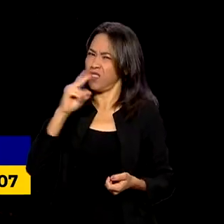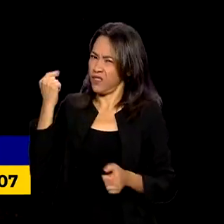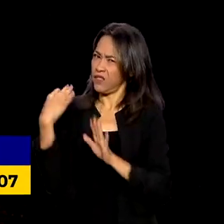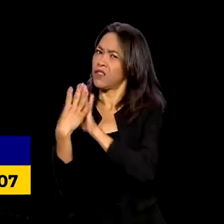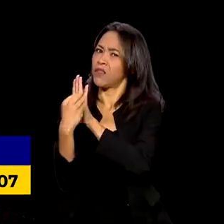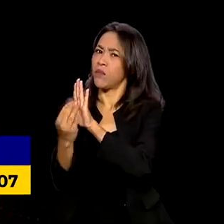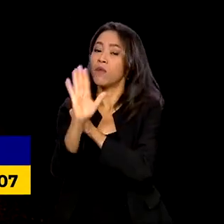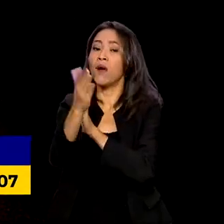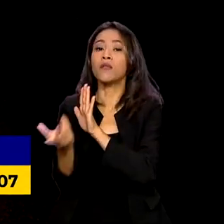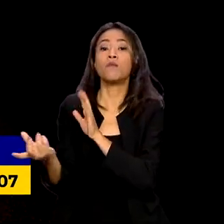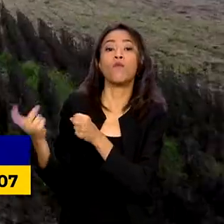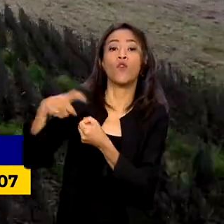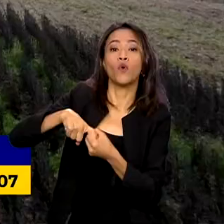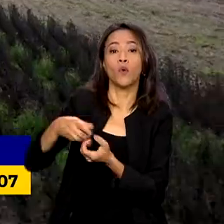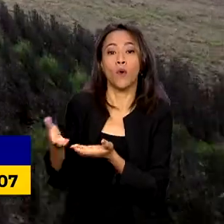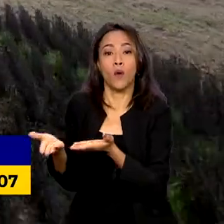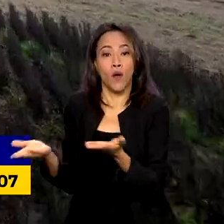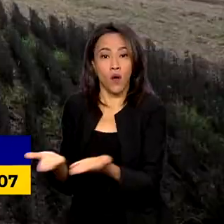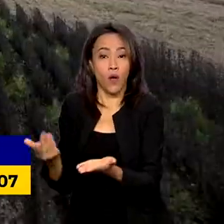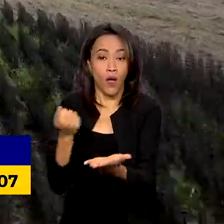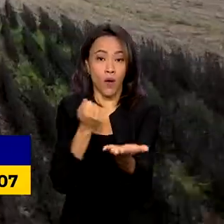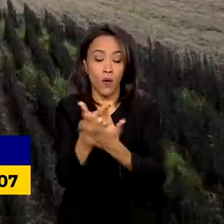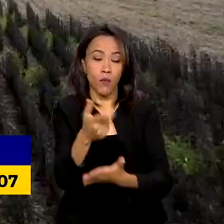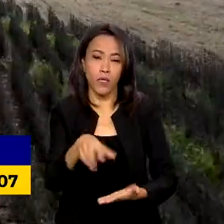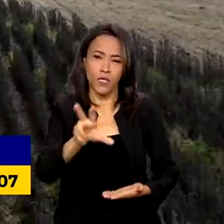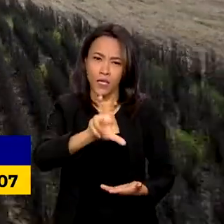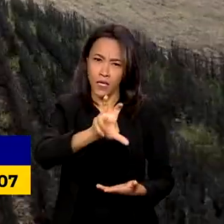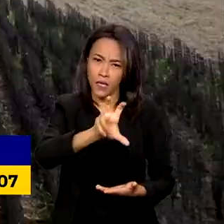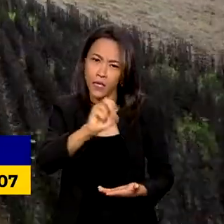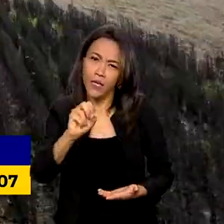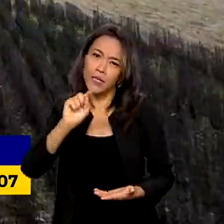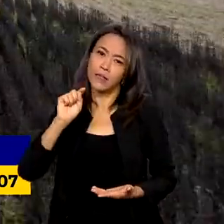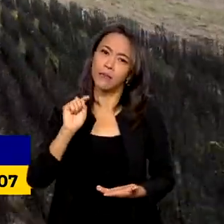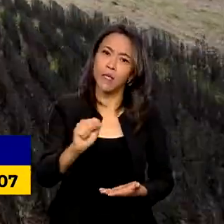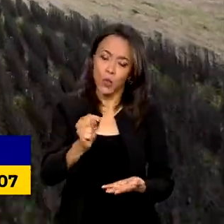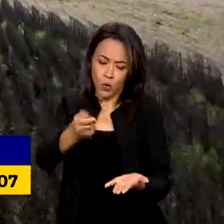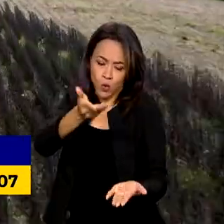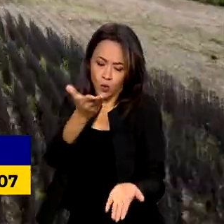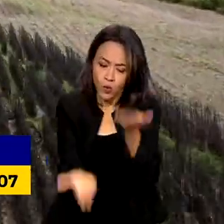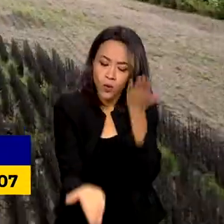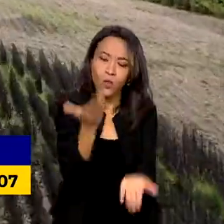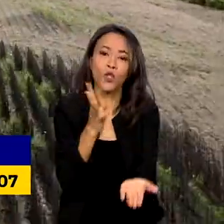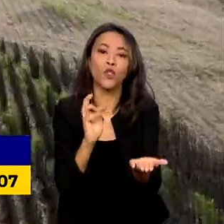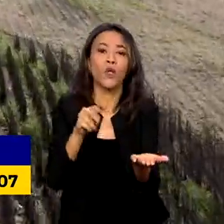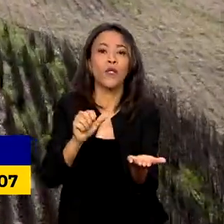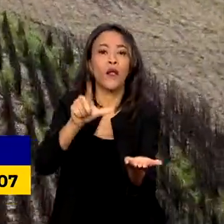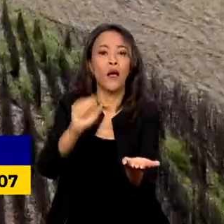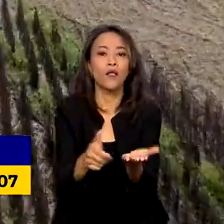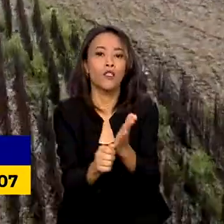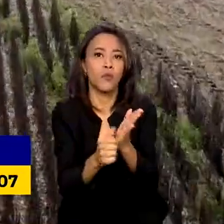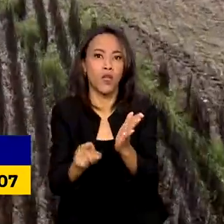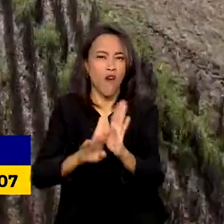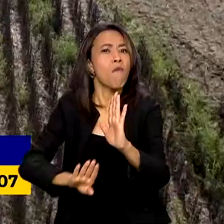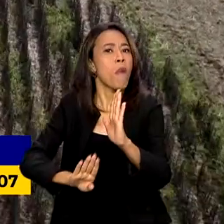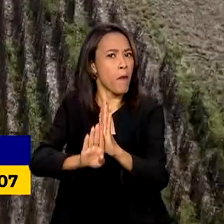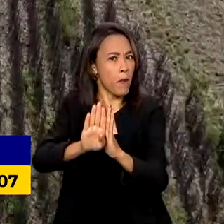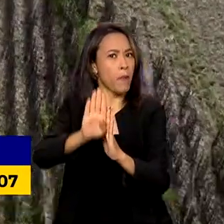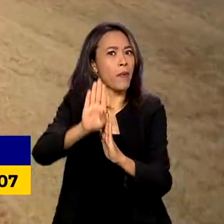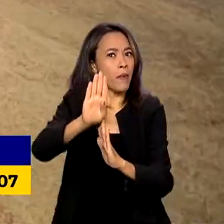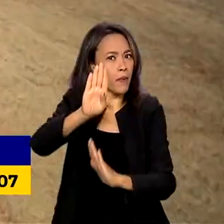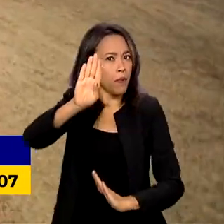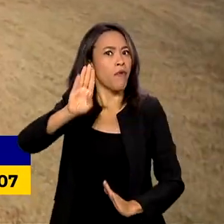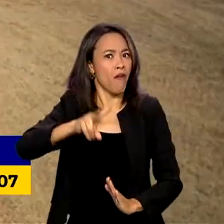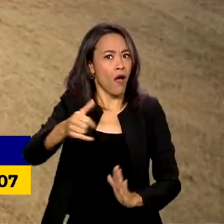retomada agora com a compra de 500 mil toneladas de milho. Como a produção do grão deve bater recorde na segunda